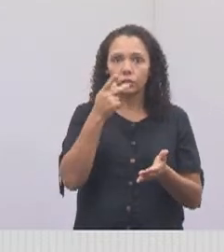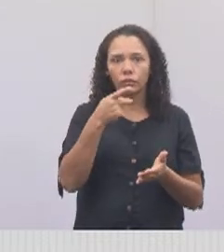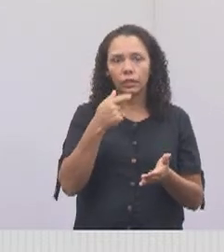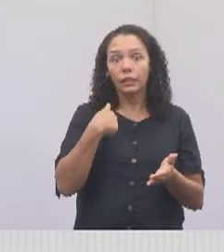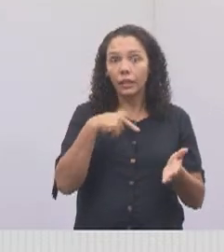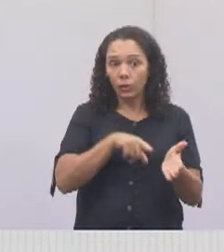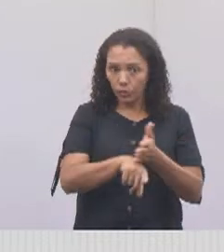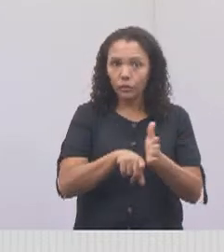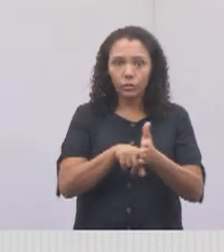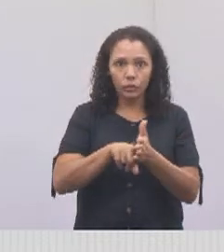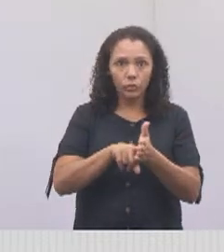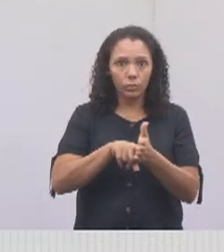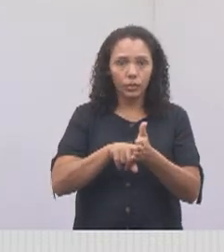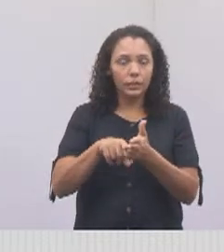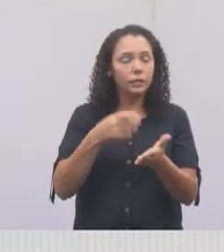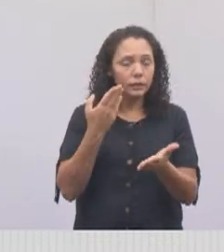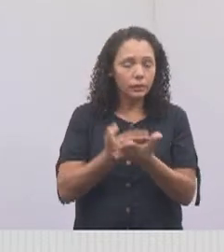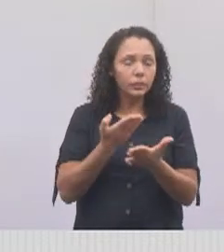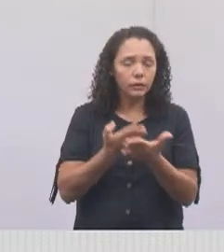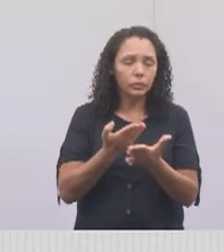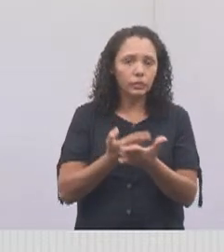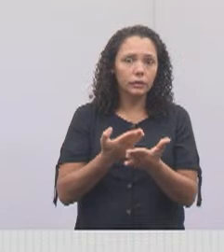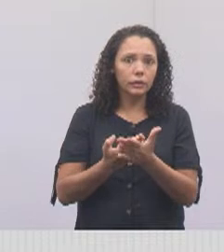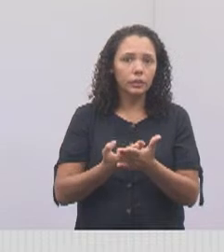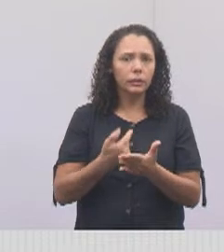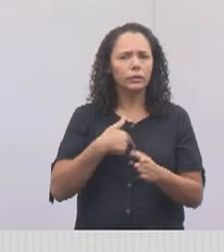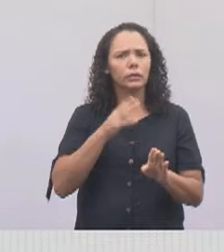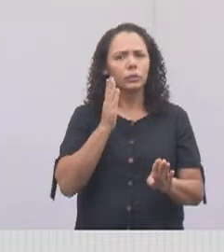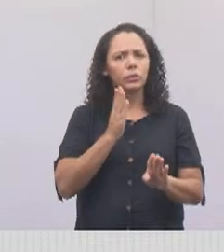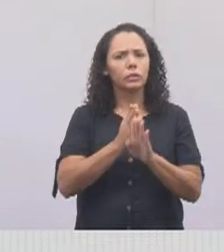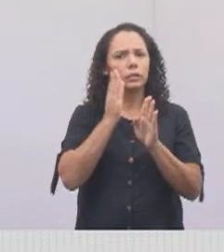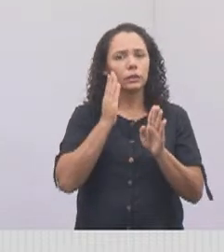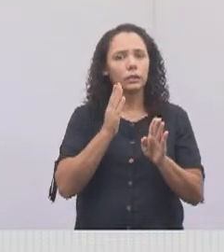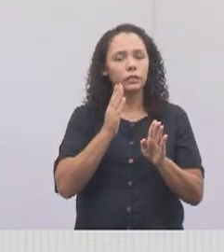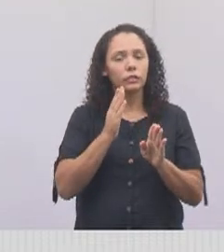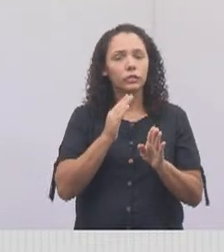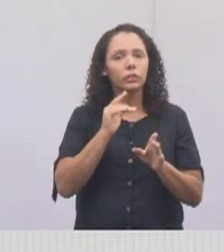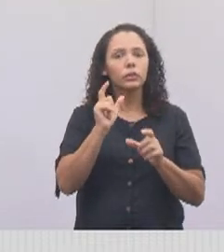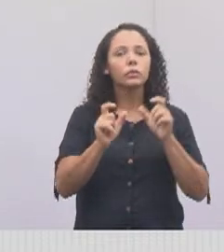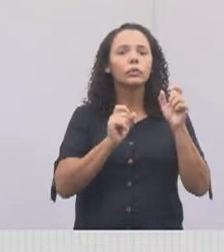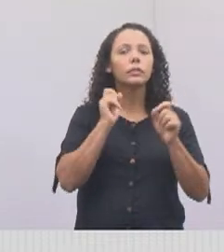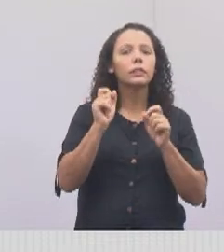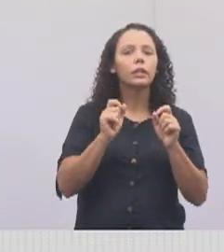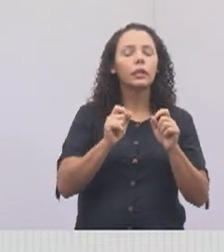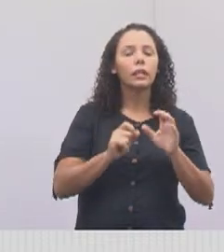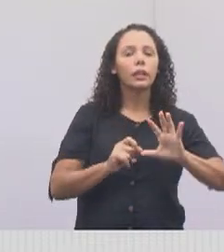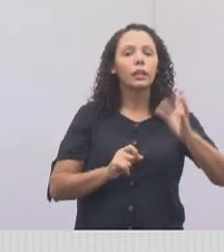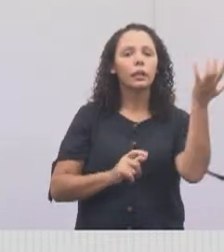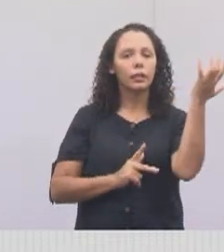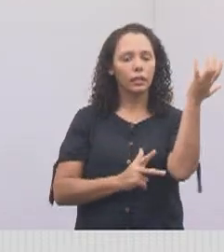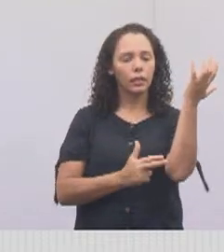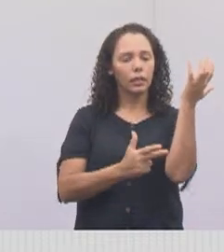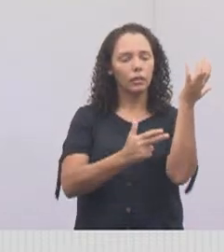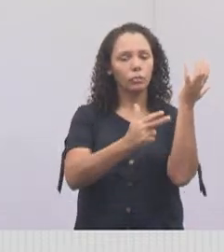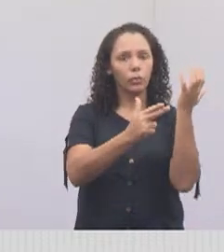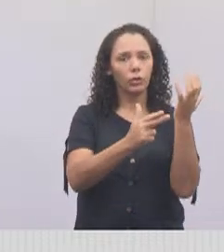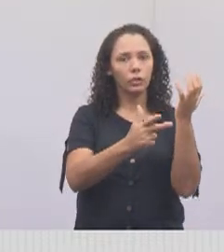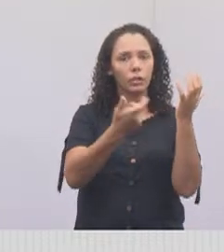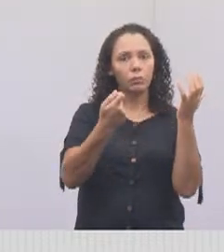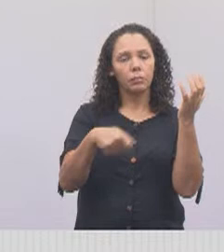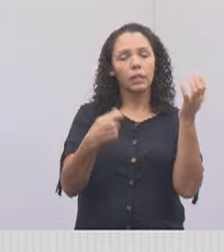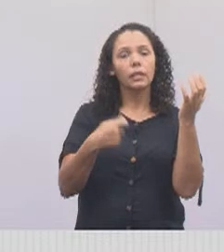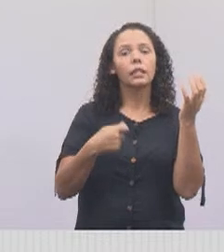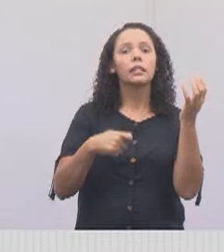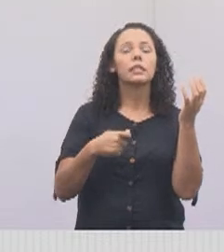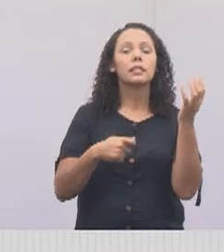estudando essa parte, e eu cheguei nessa conclusão, depois de ter lido algumas coisas, que as podas deveriam ser